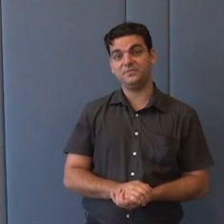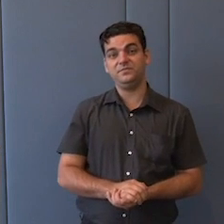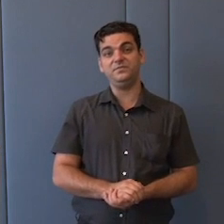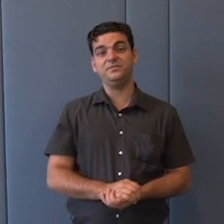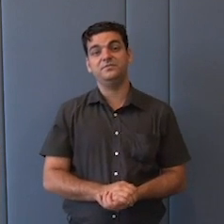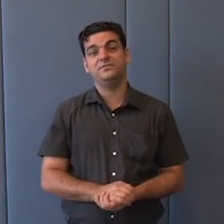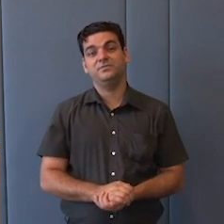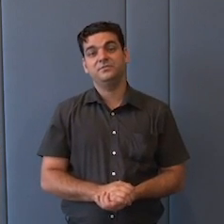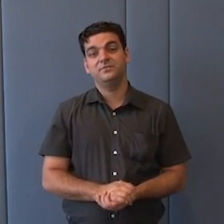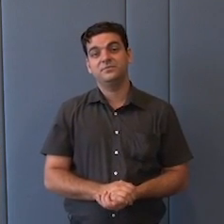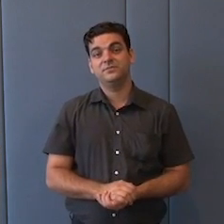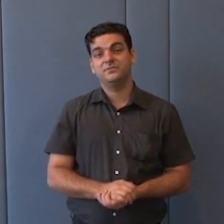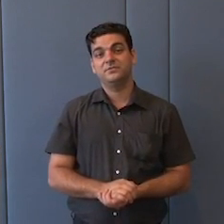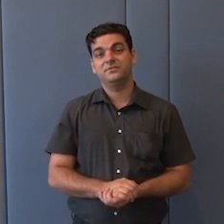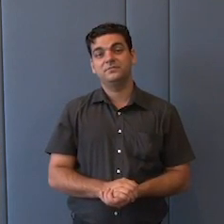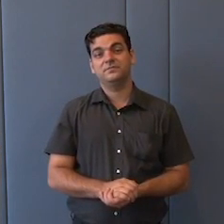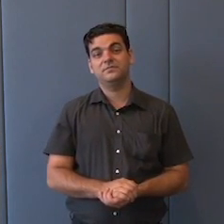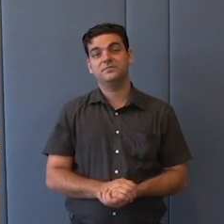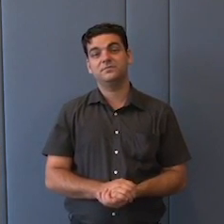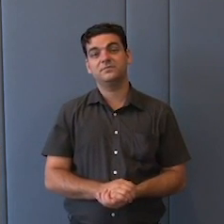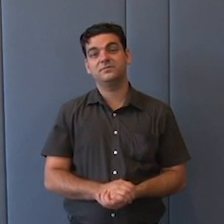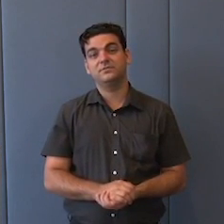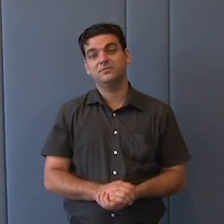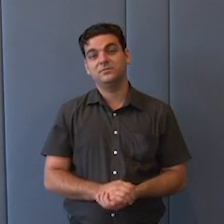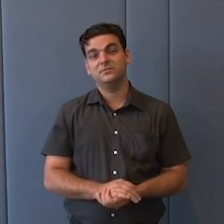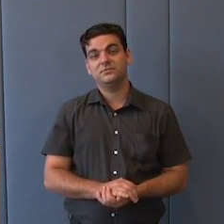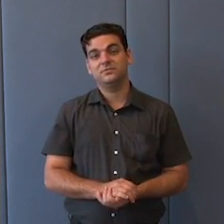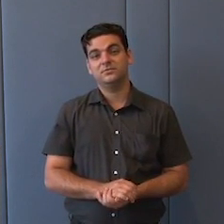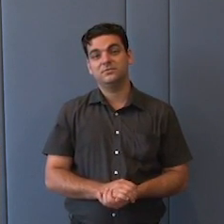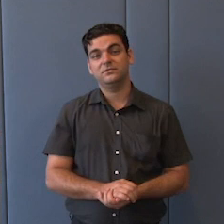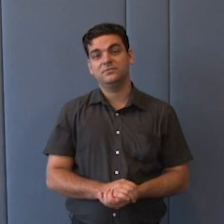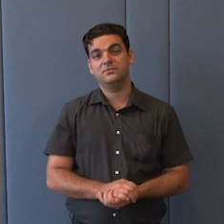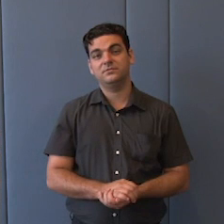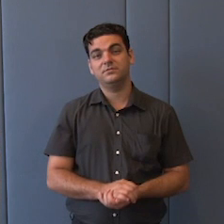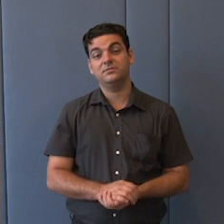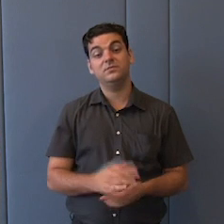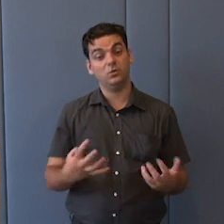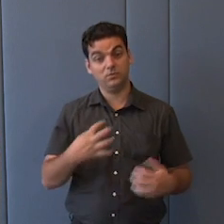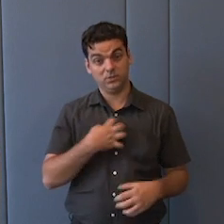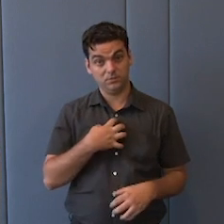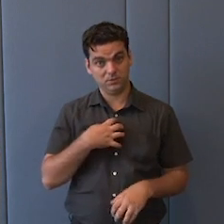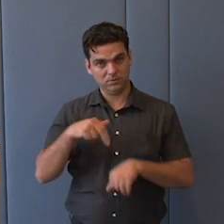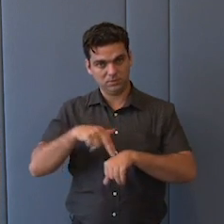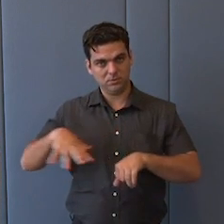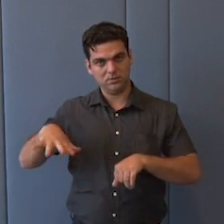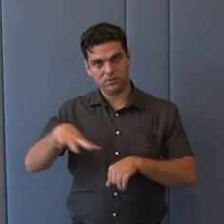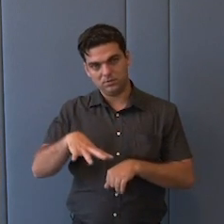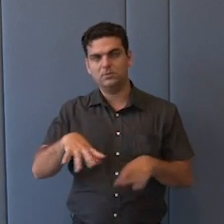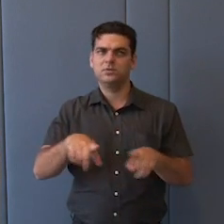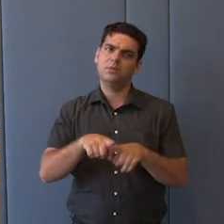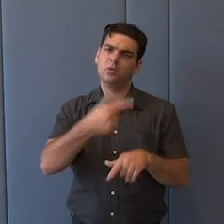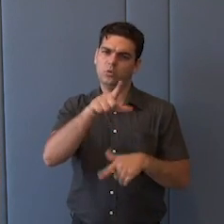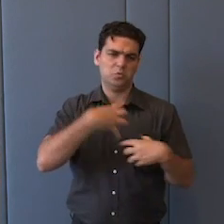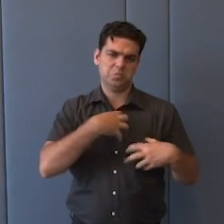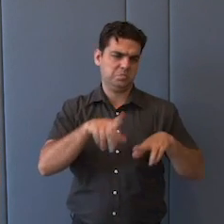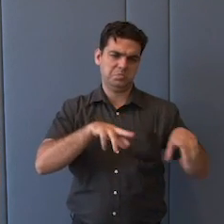Então, ali é que está acho que a pujança do sentimento nacional, como de muitos outros sentimentos. E pelo fato de que